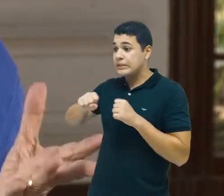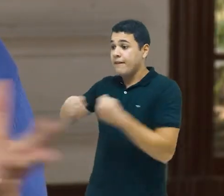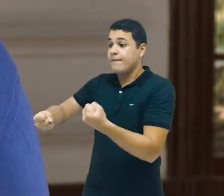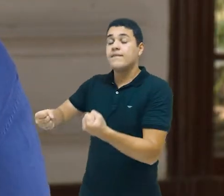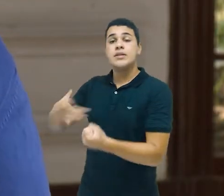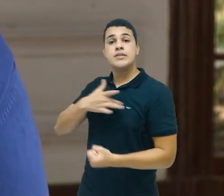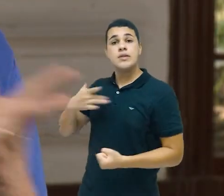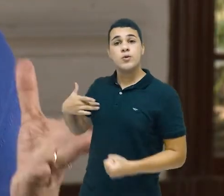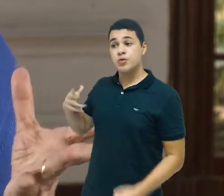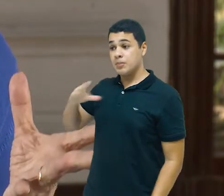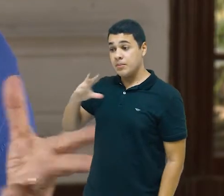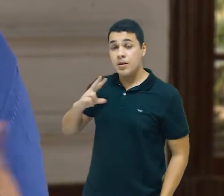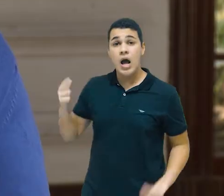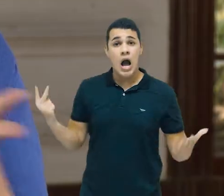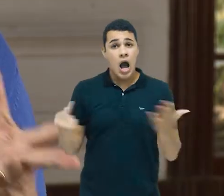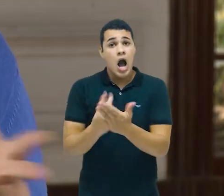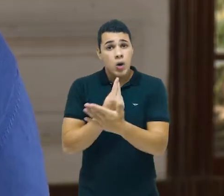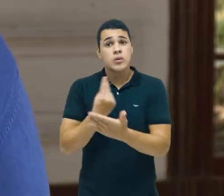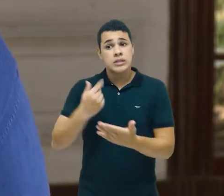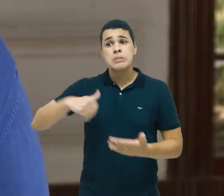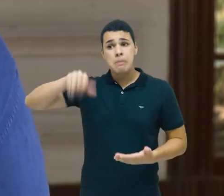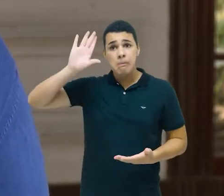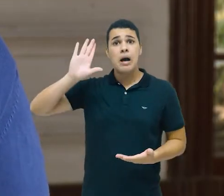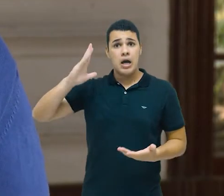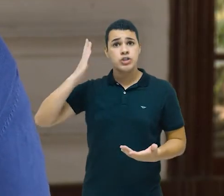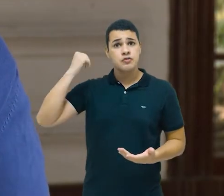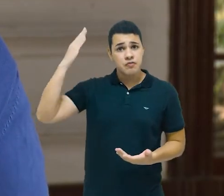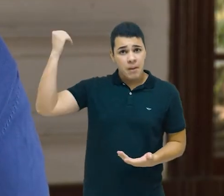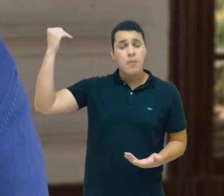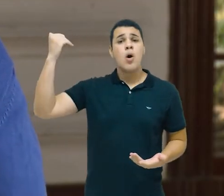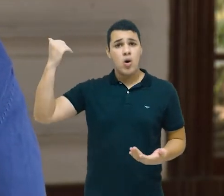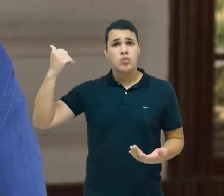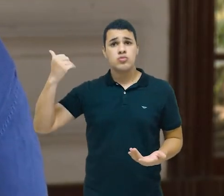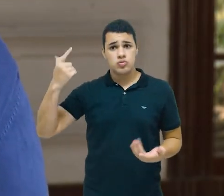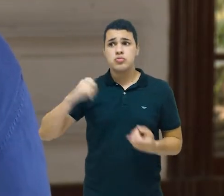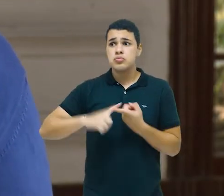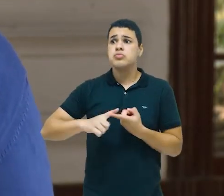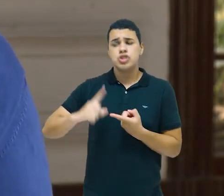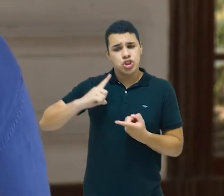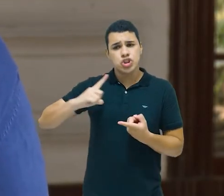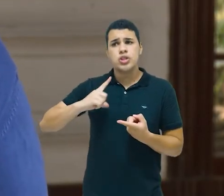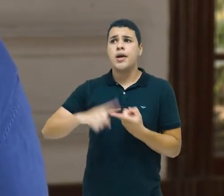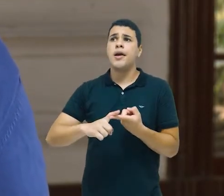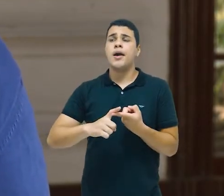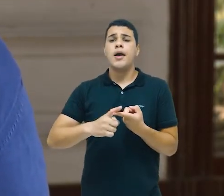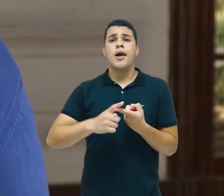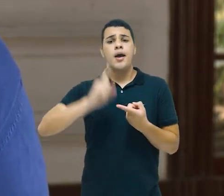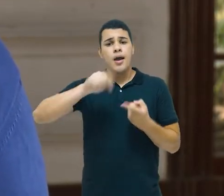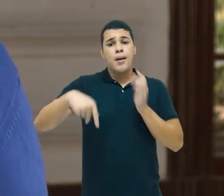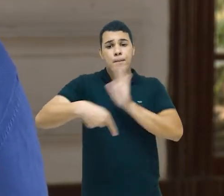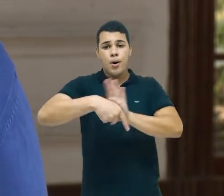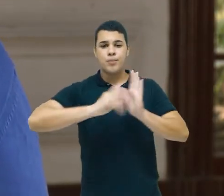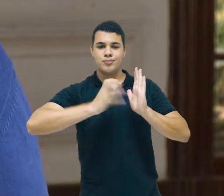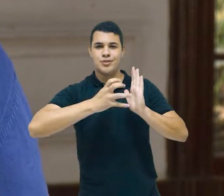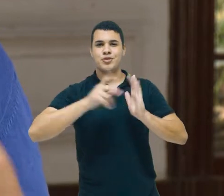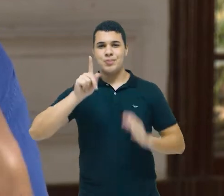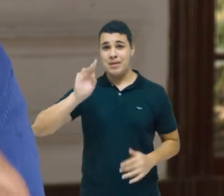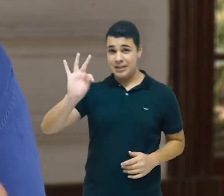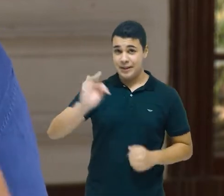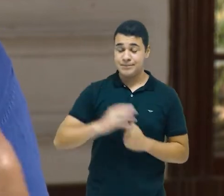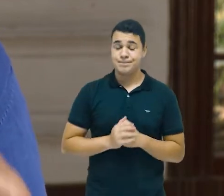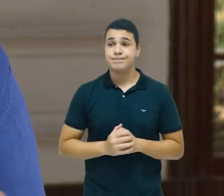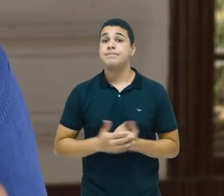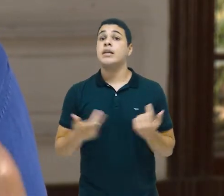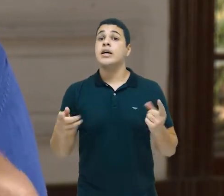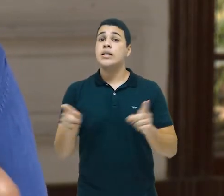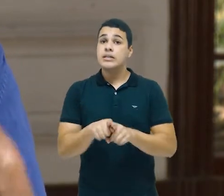mais populares, de matiz popular, que são os governos do PT. E mais